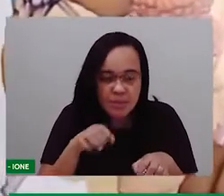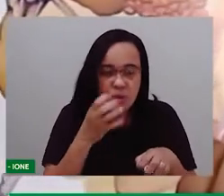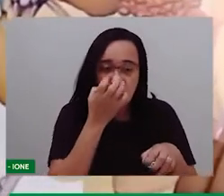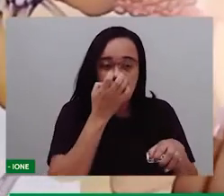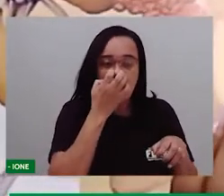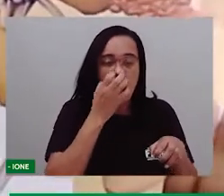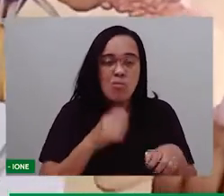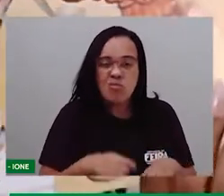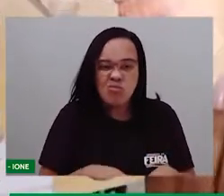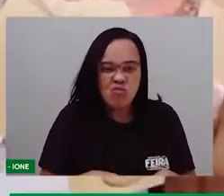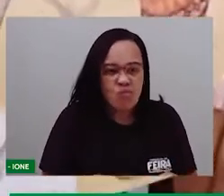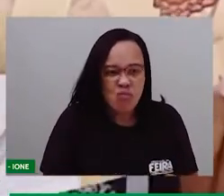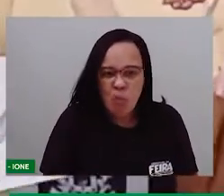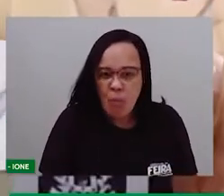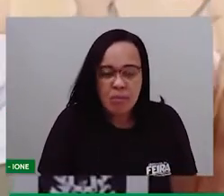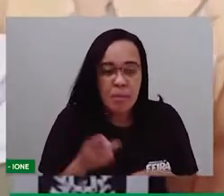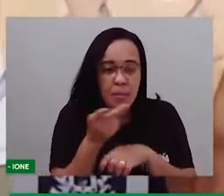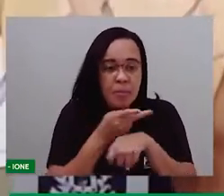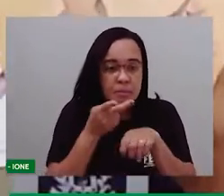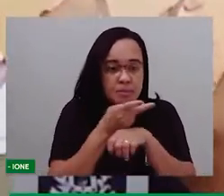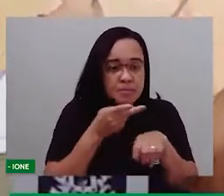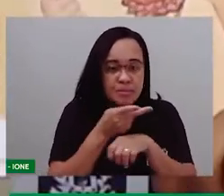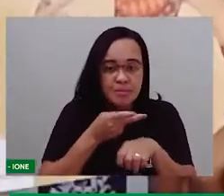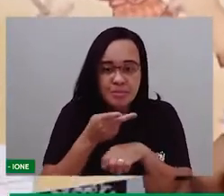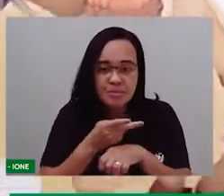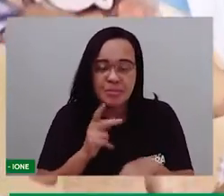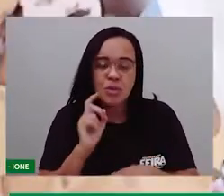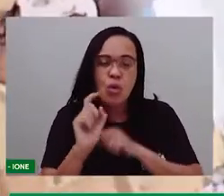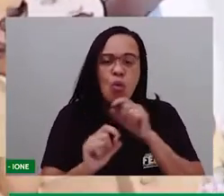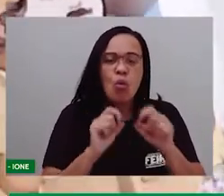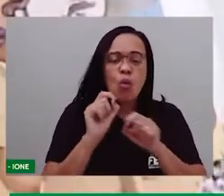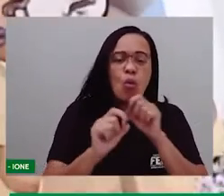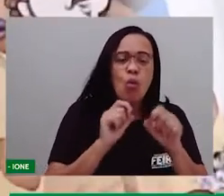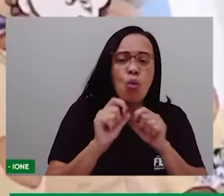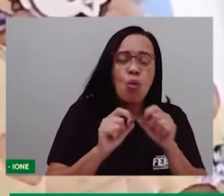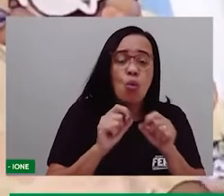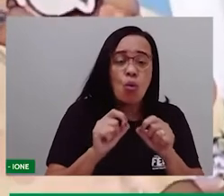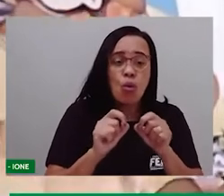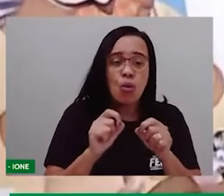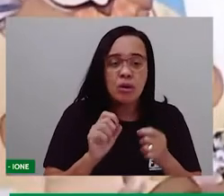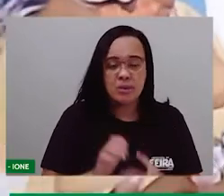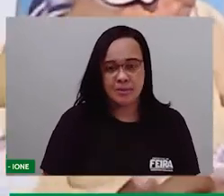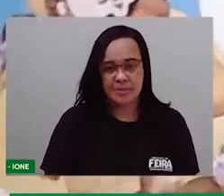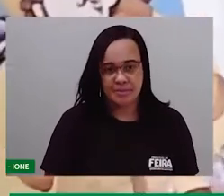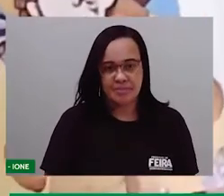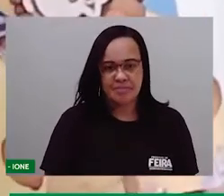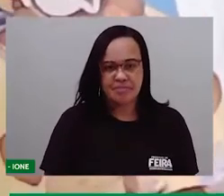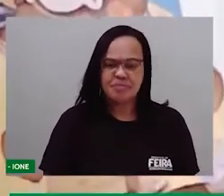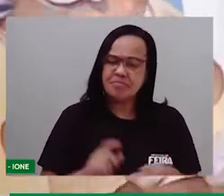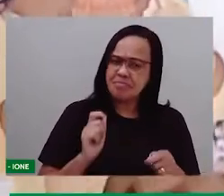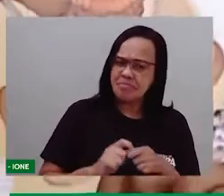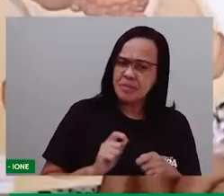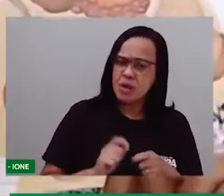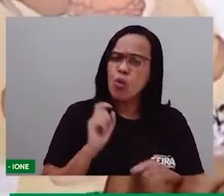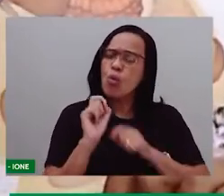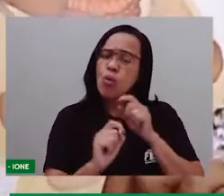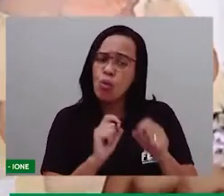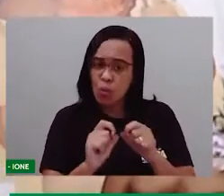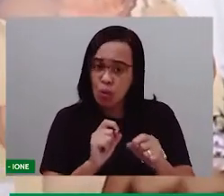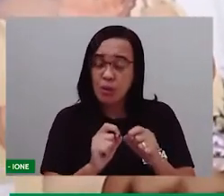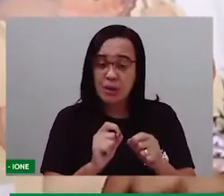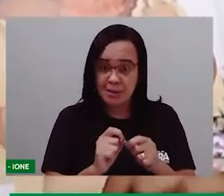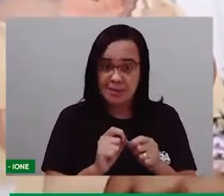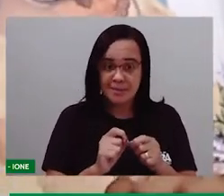Parejando, parejando. O que será que eles estão fazendo aí nessa cena?